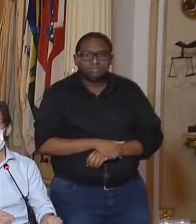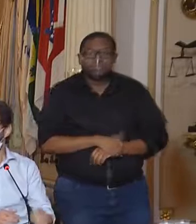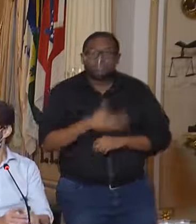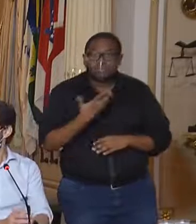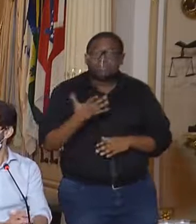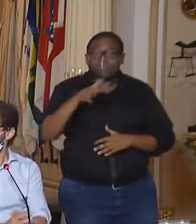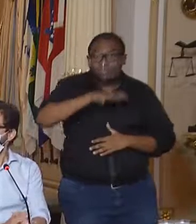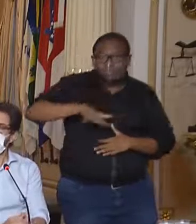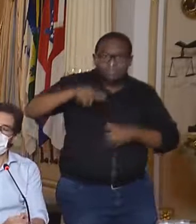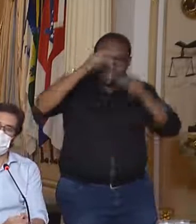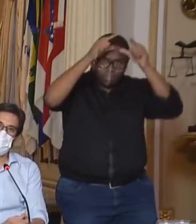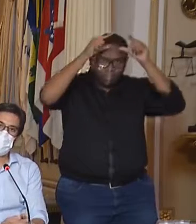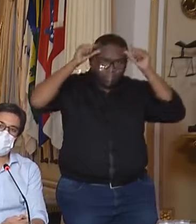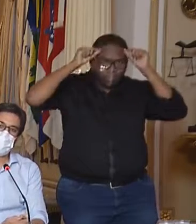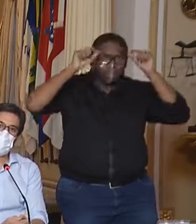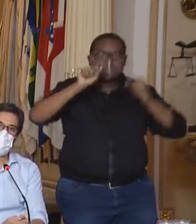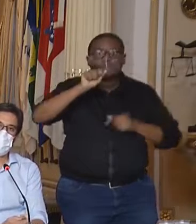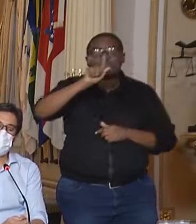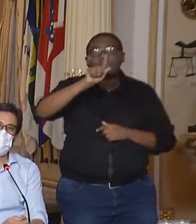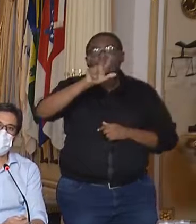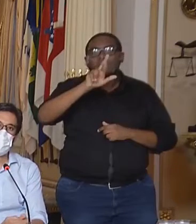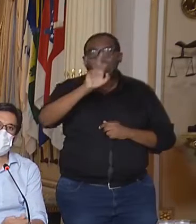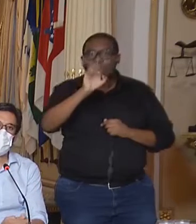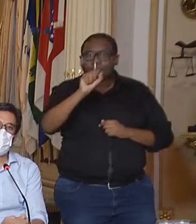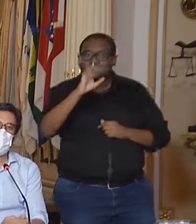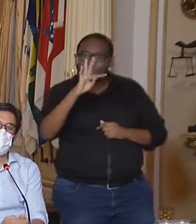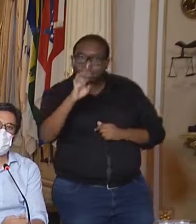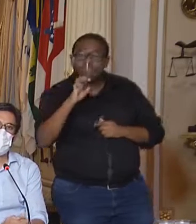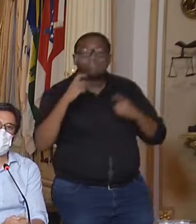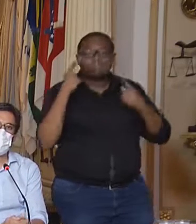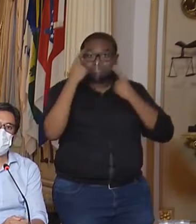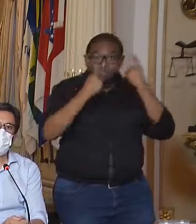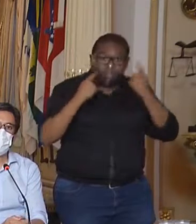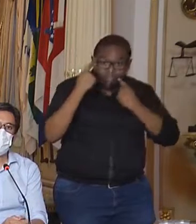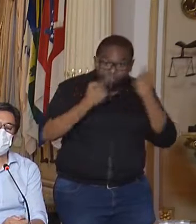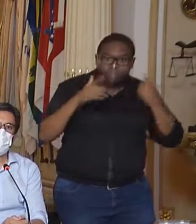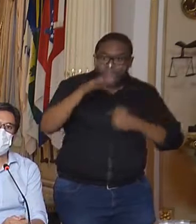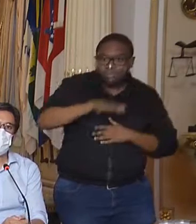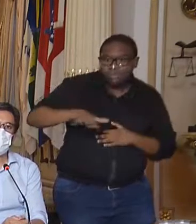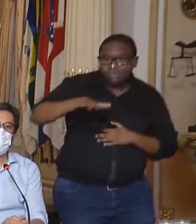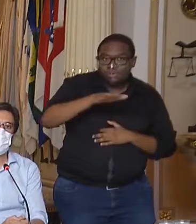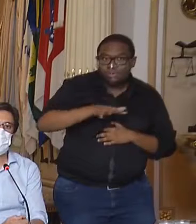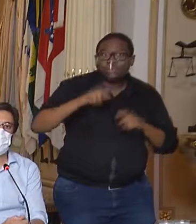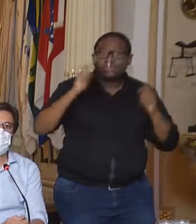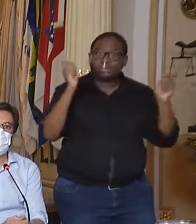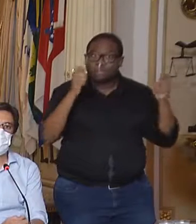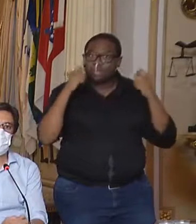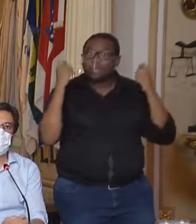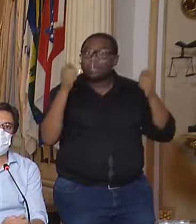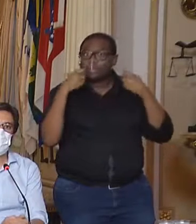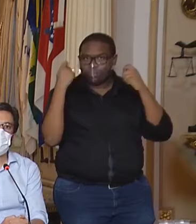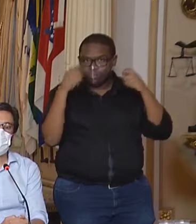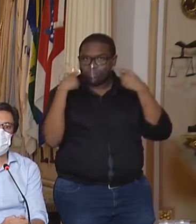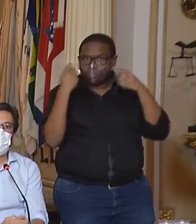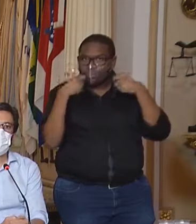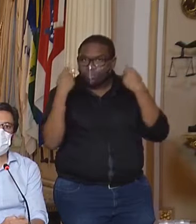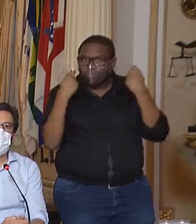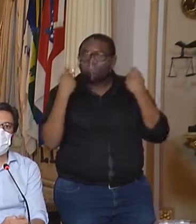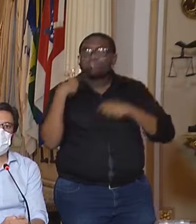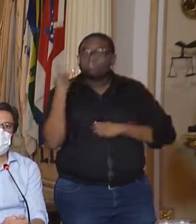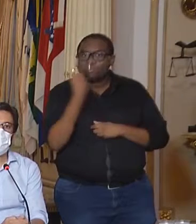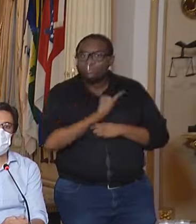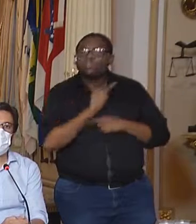ao Agreste, preocupa muito a questão da região de Caruaru, onde a gente tem percebido